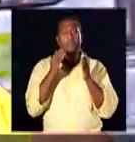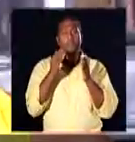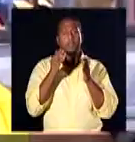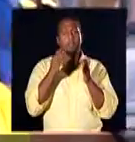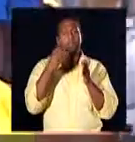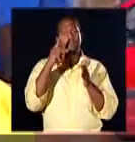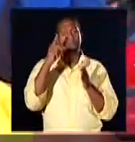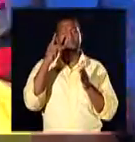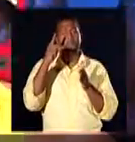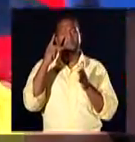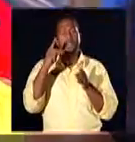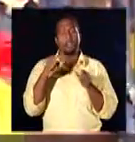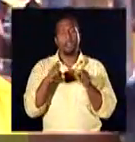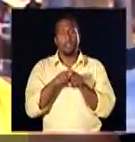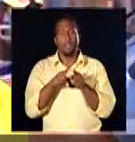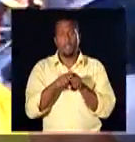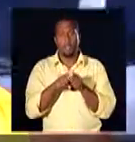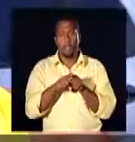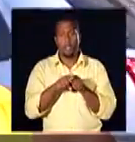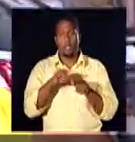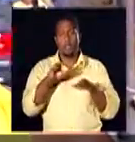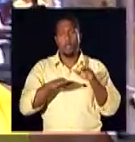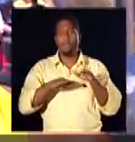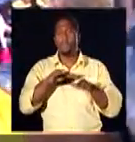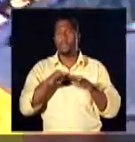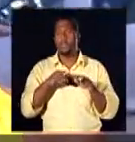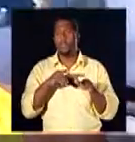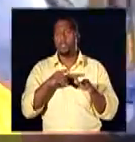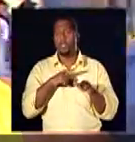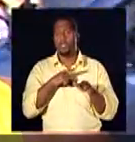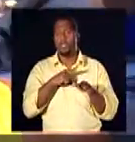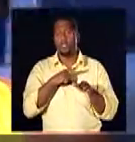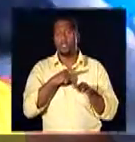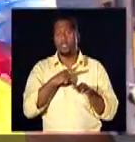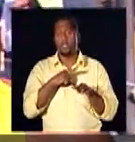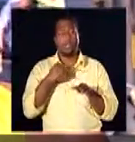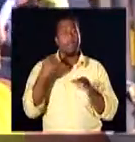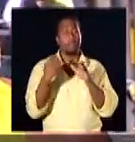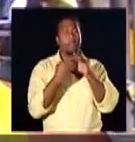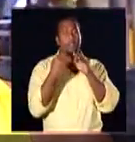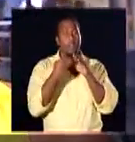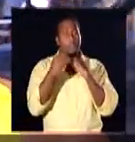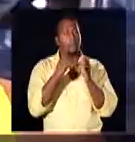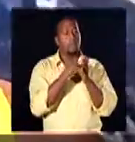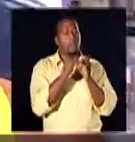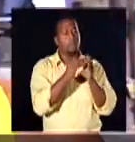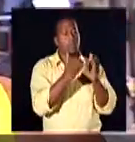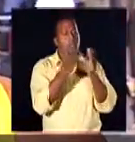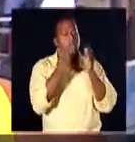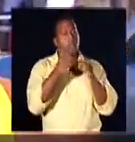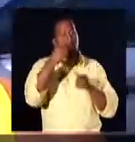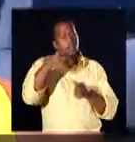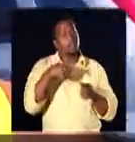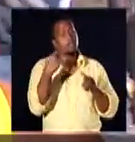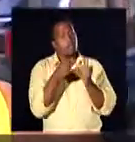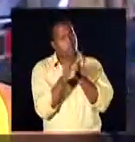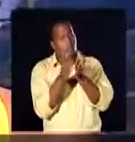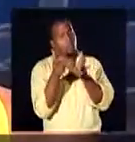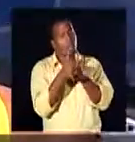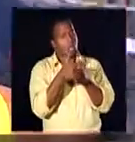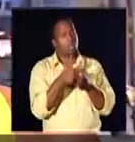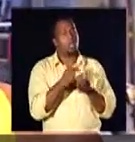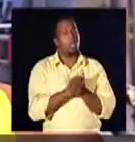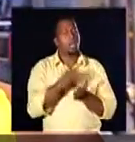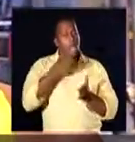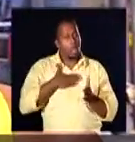cliente. Tem uma grande modificação em lei para que as empresas que não consideram a gente seja multada.